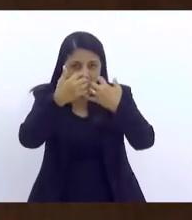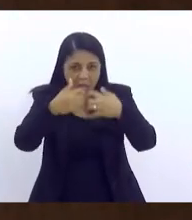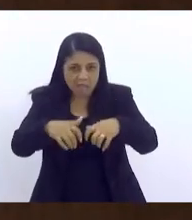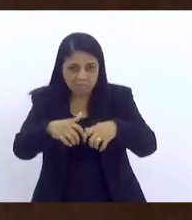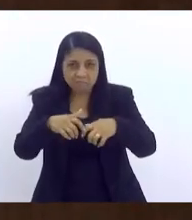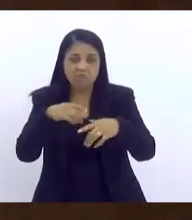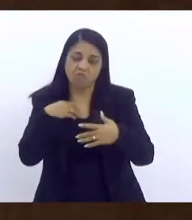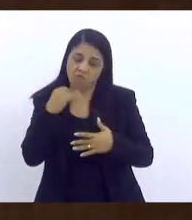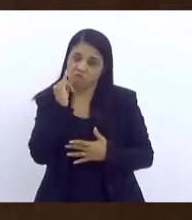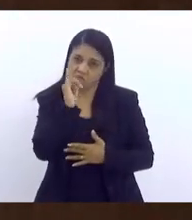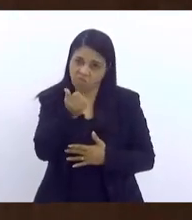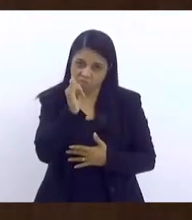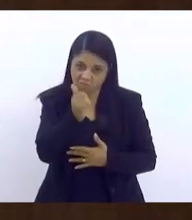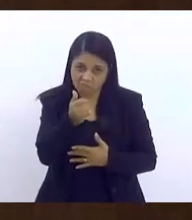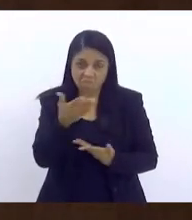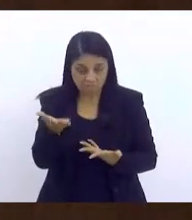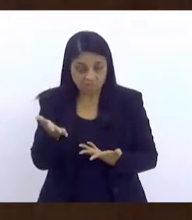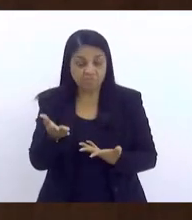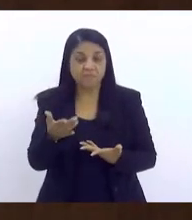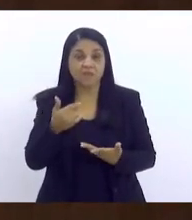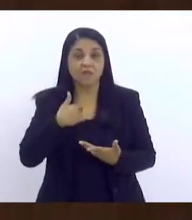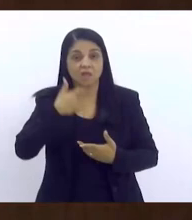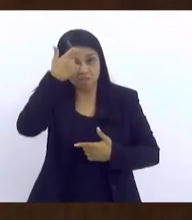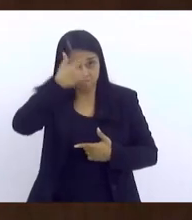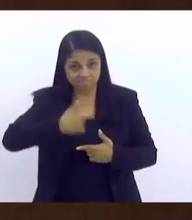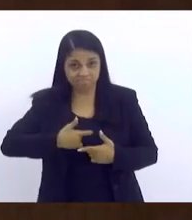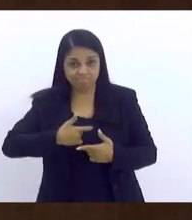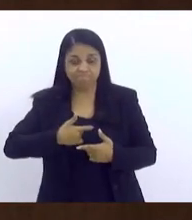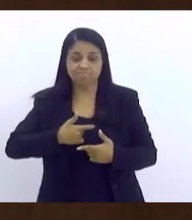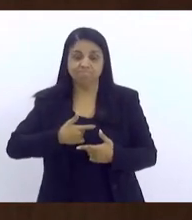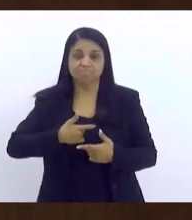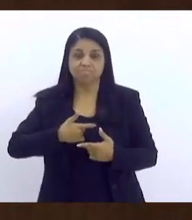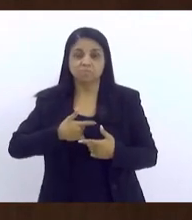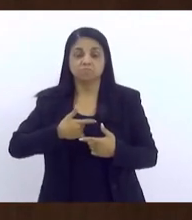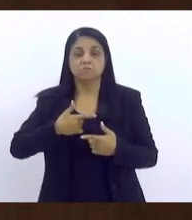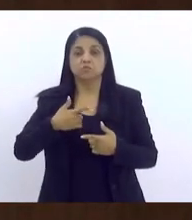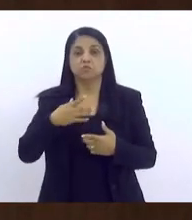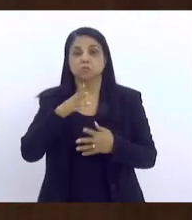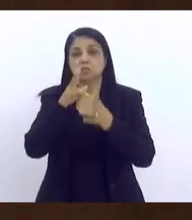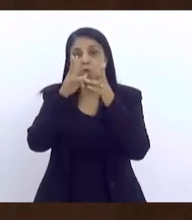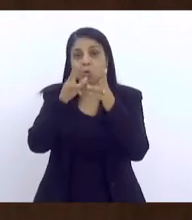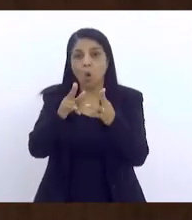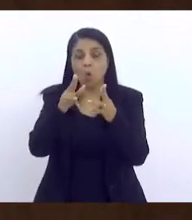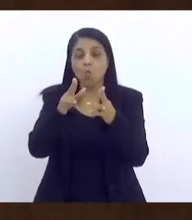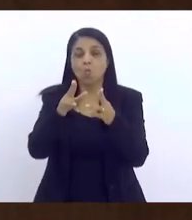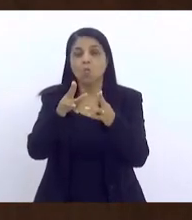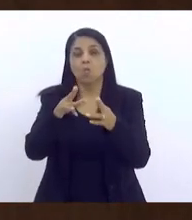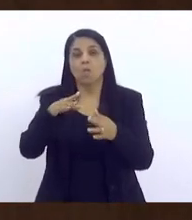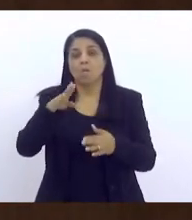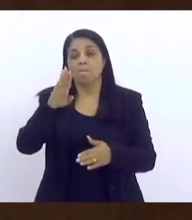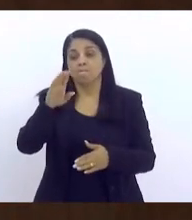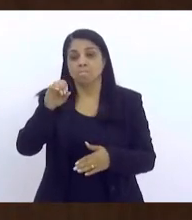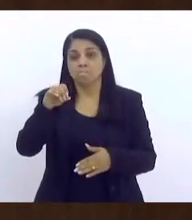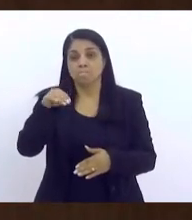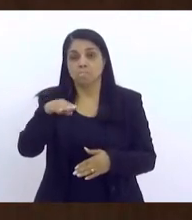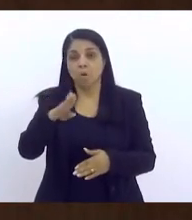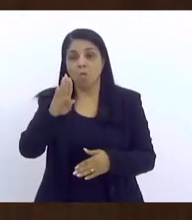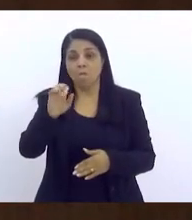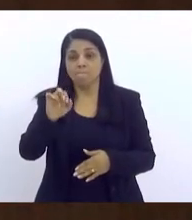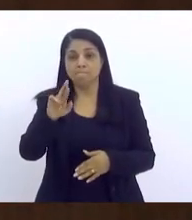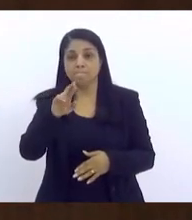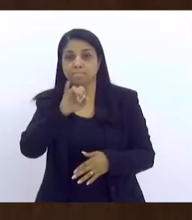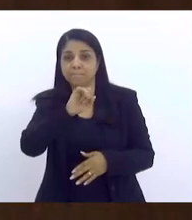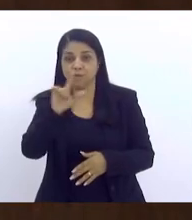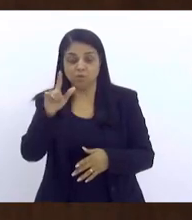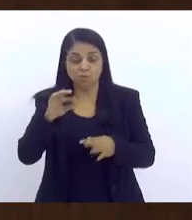mas eu vou falar. Eu, por exemplo, sou uma espécie de bombril. que eu faço quatro utilidades na